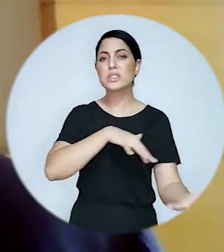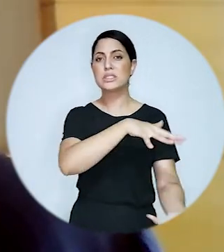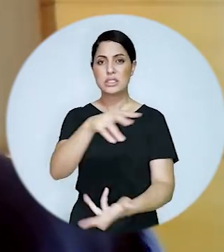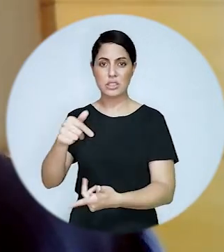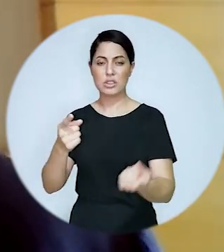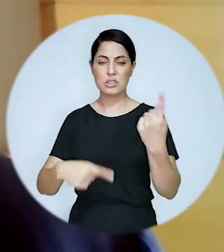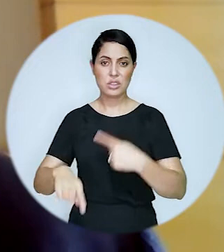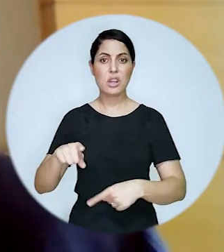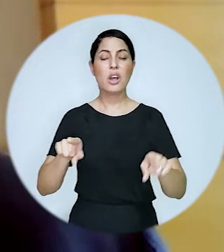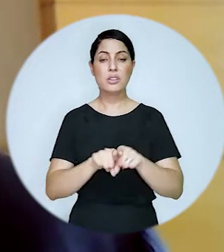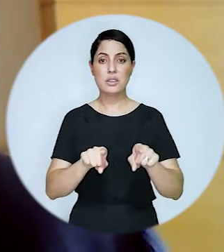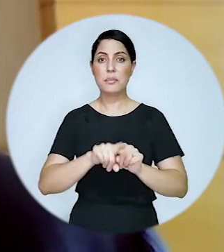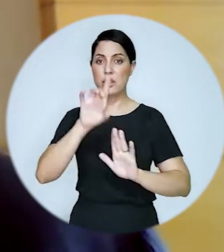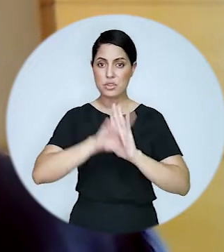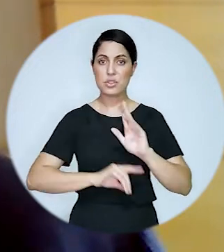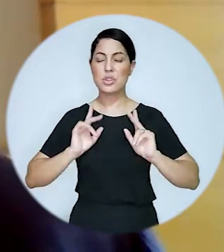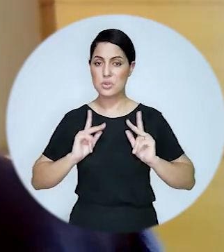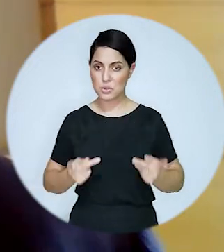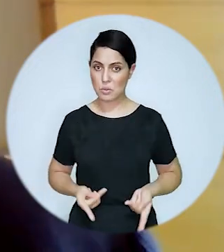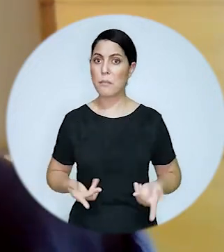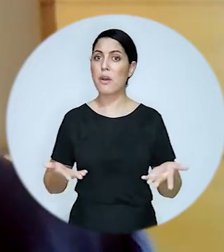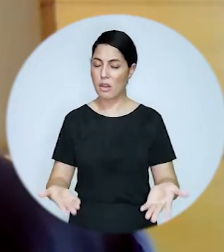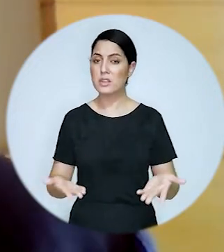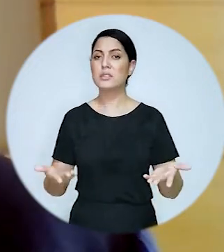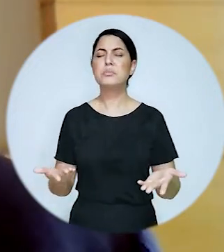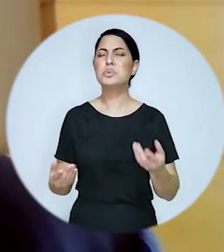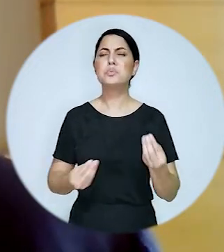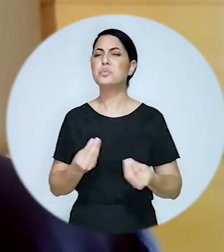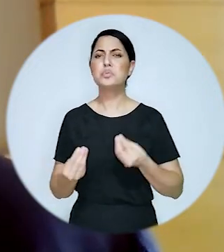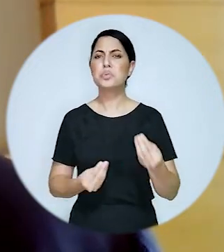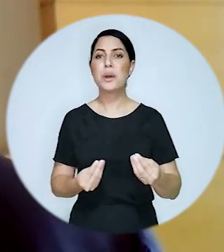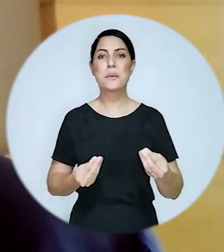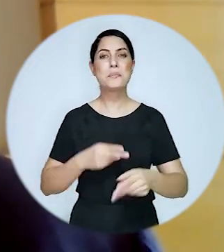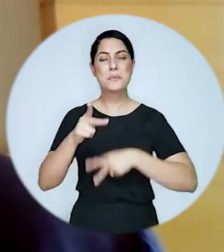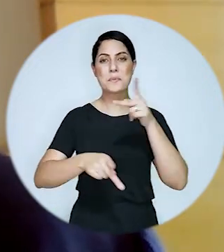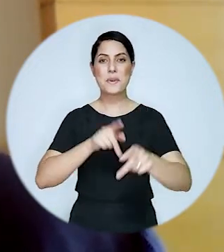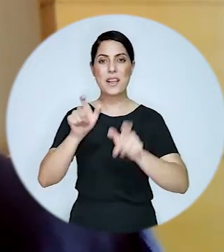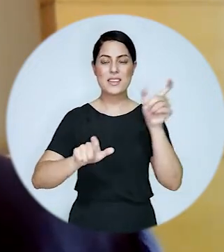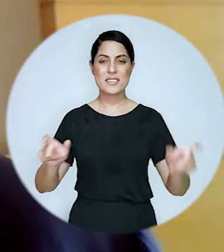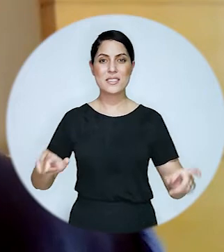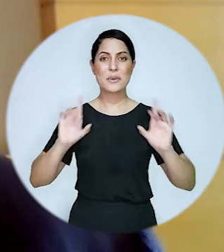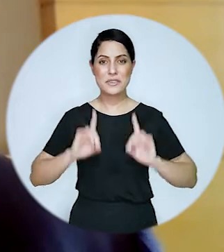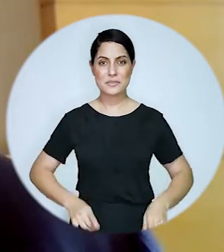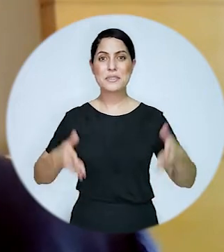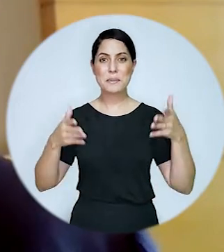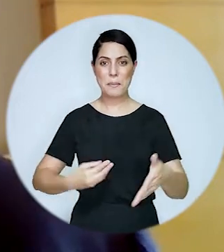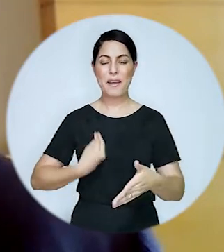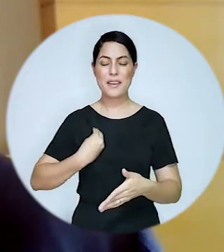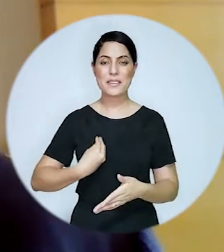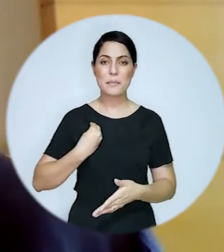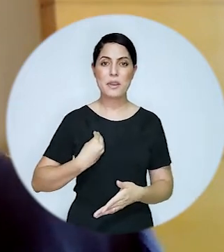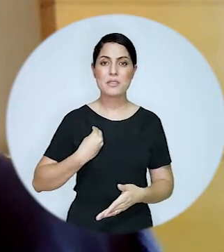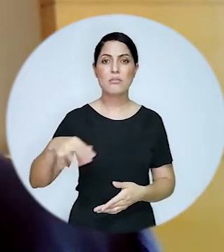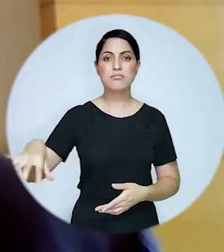ONU. Foi um instrumento normativo internacional, um tratado de direitos humanos construído com a efetiva